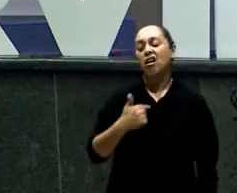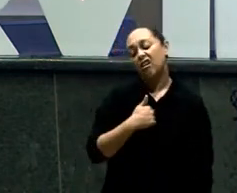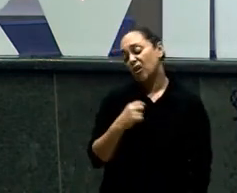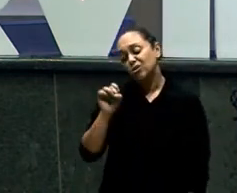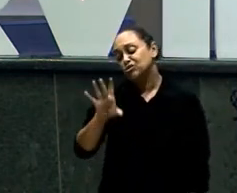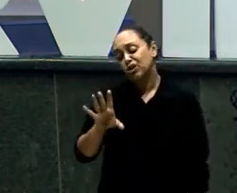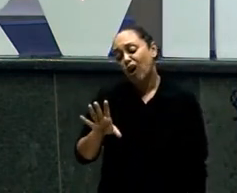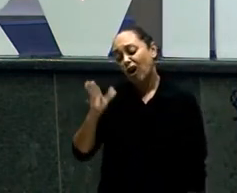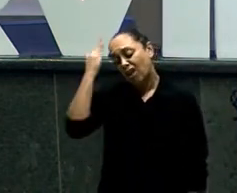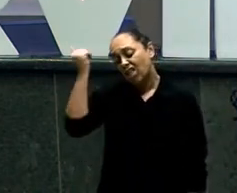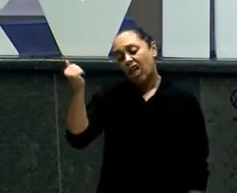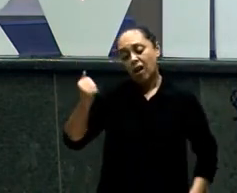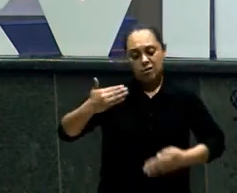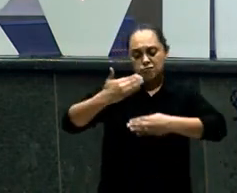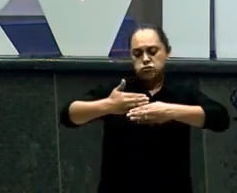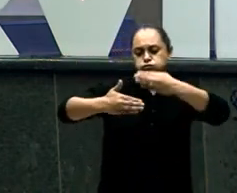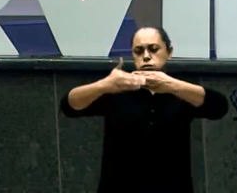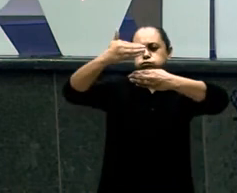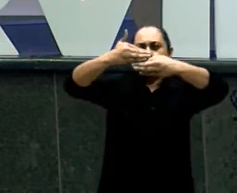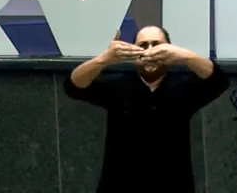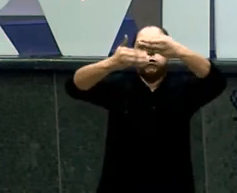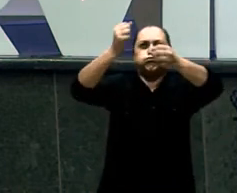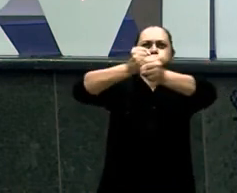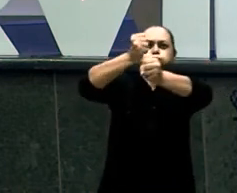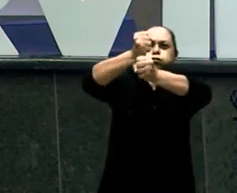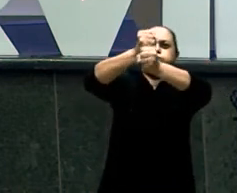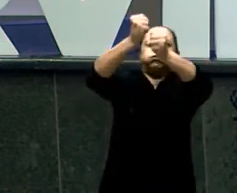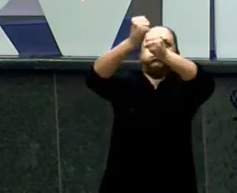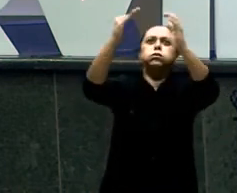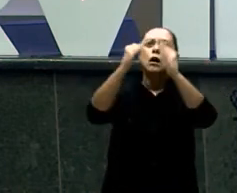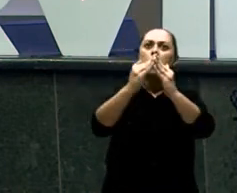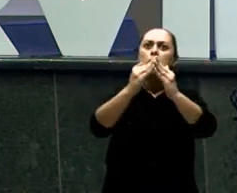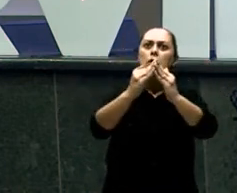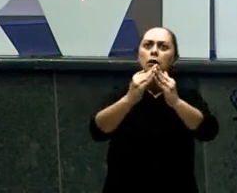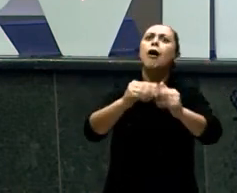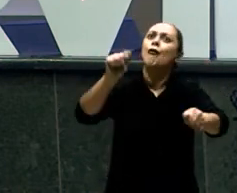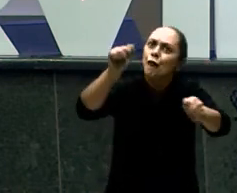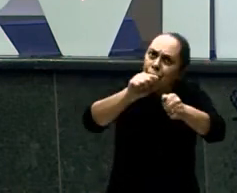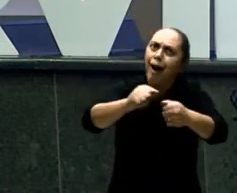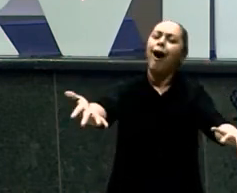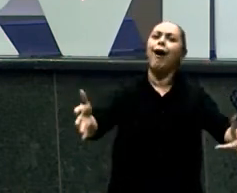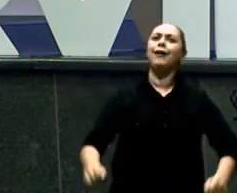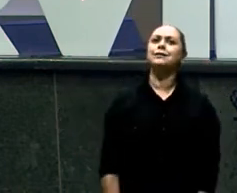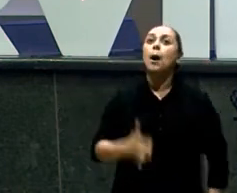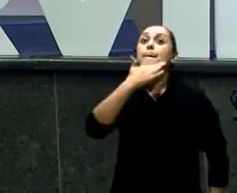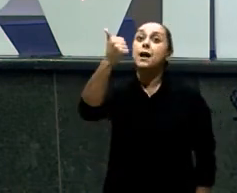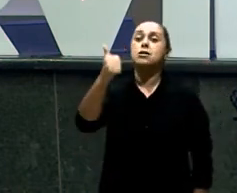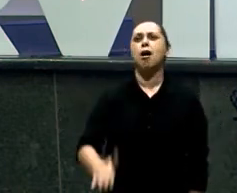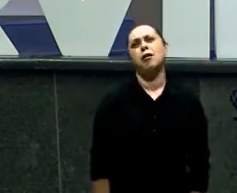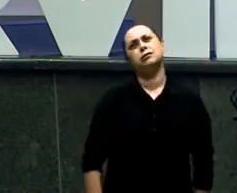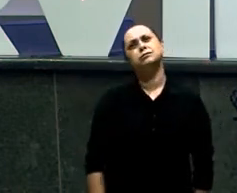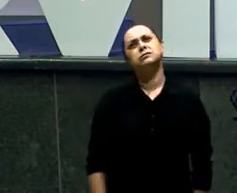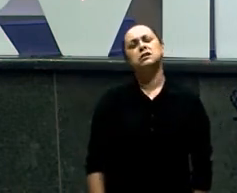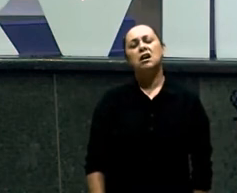casas E você vai ser Abençoado Igual qualquer um outro Pastor Mas eu sou